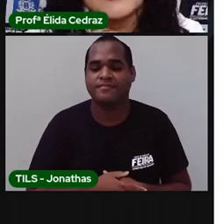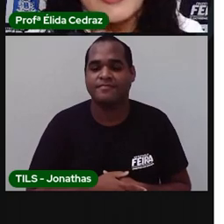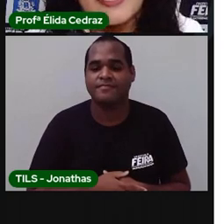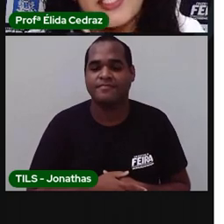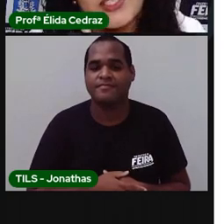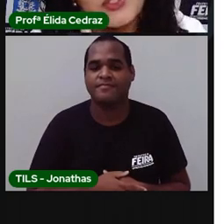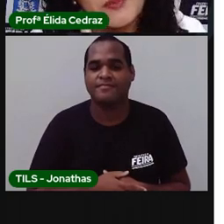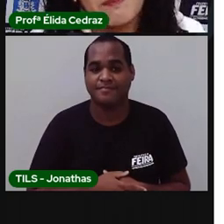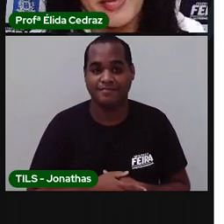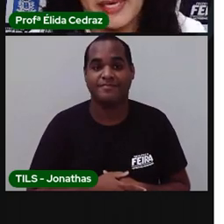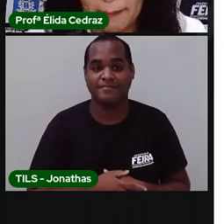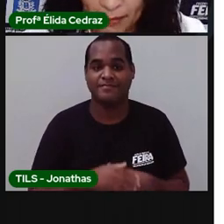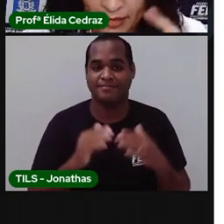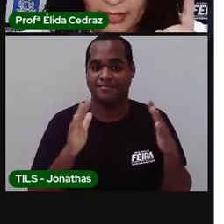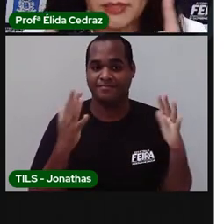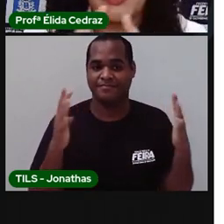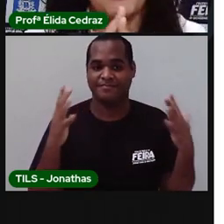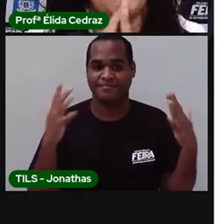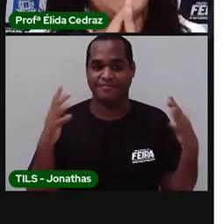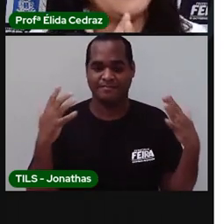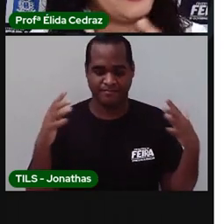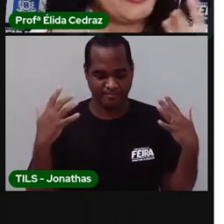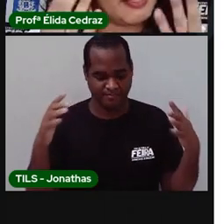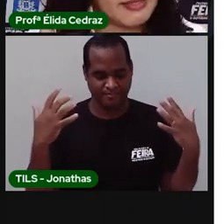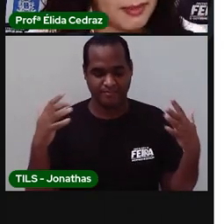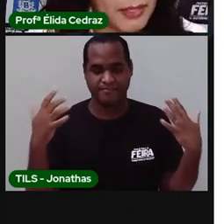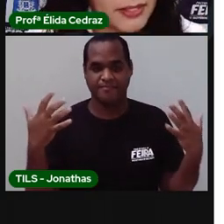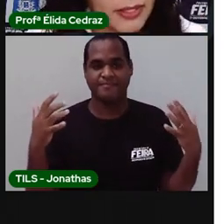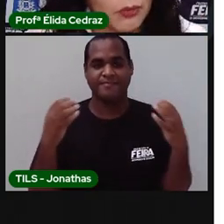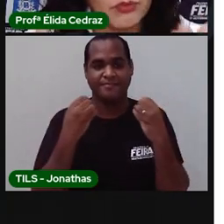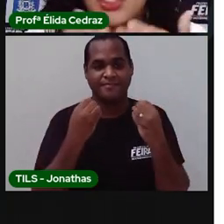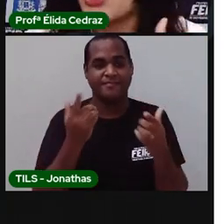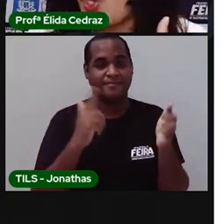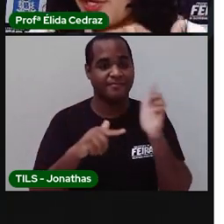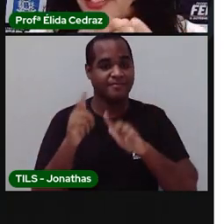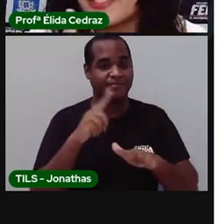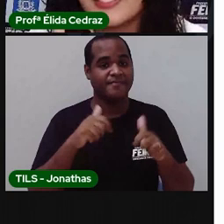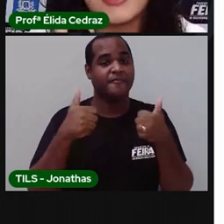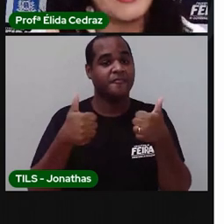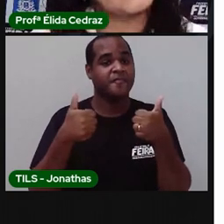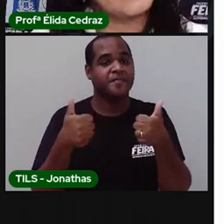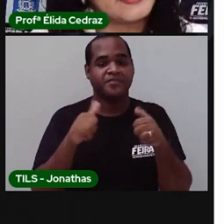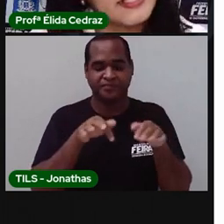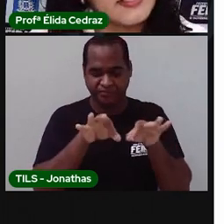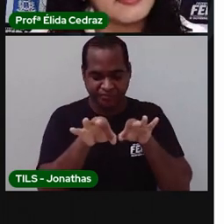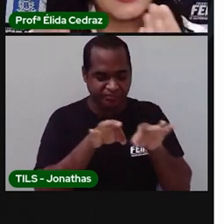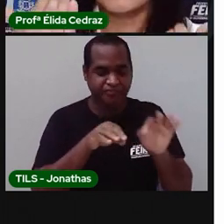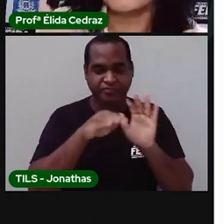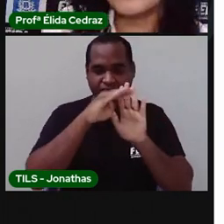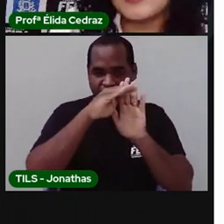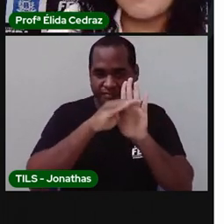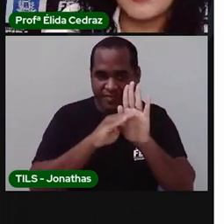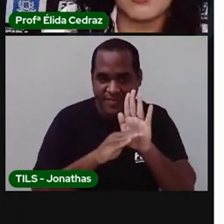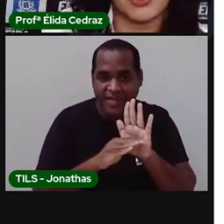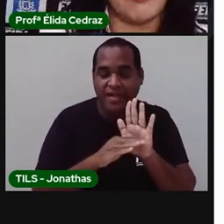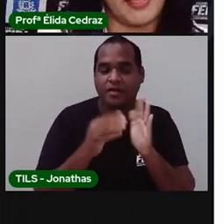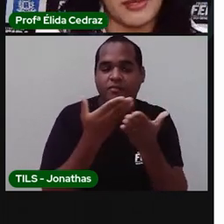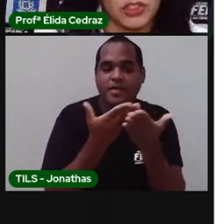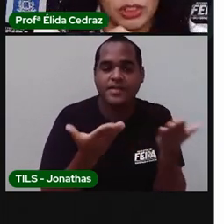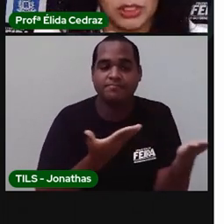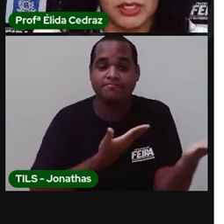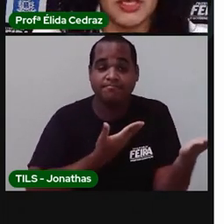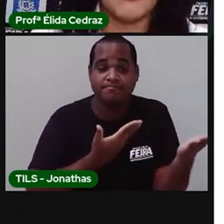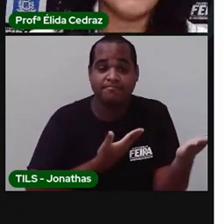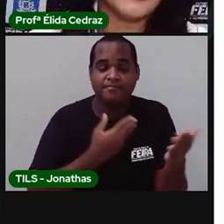Vocês estão de parabéns por completarem essa missão. De organizar as listas que os amigas de